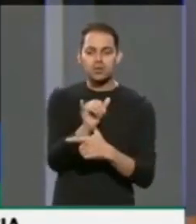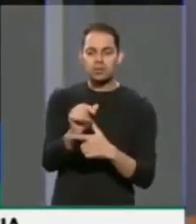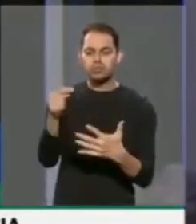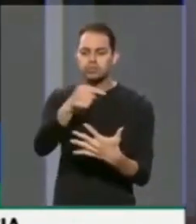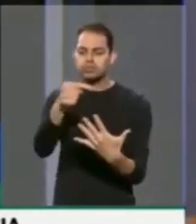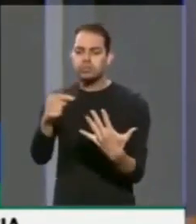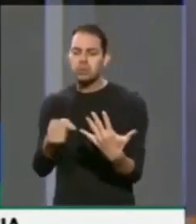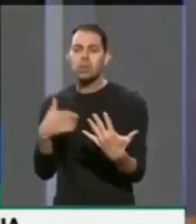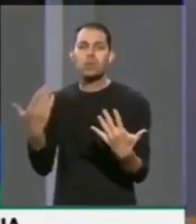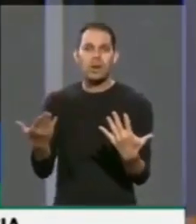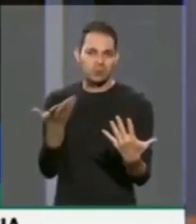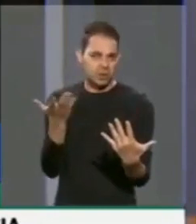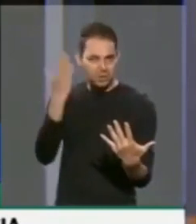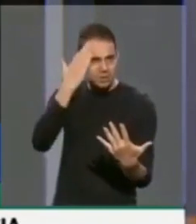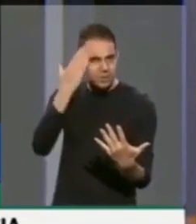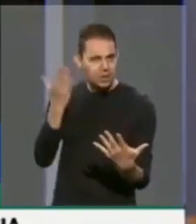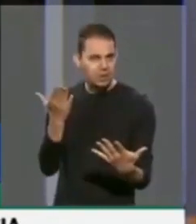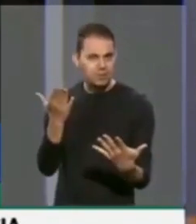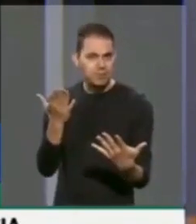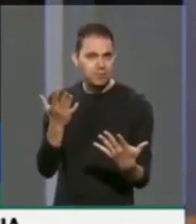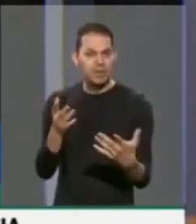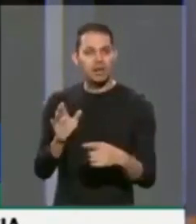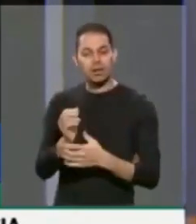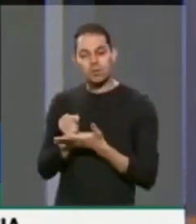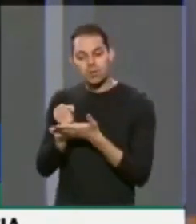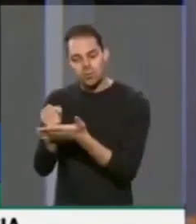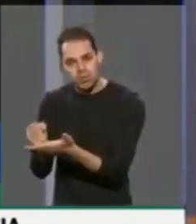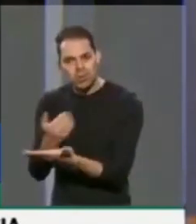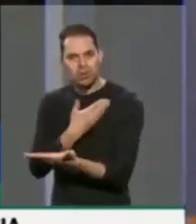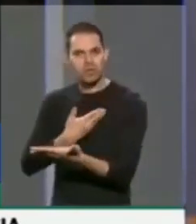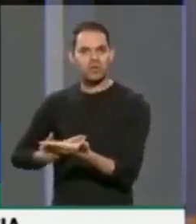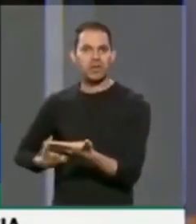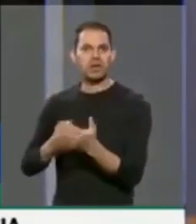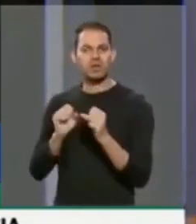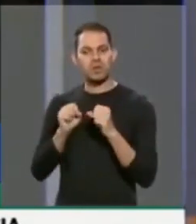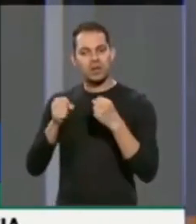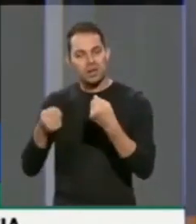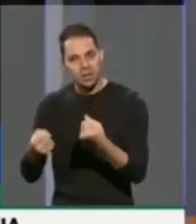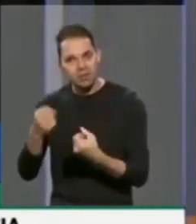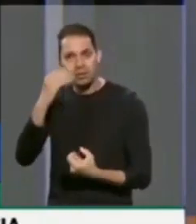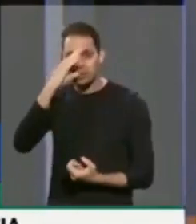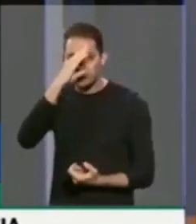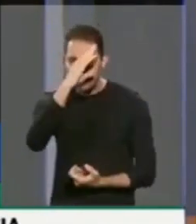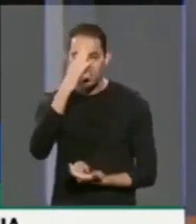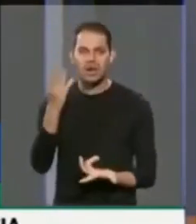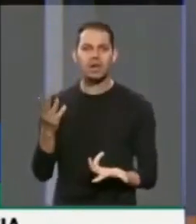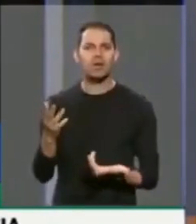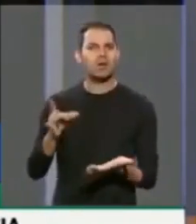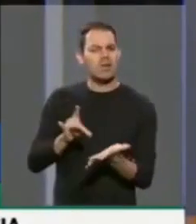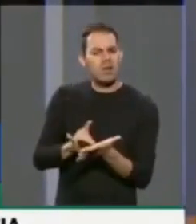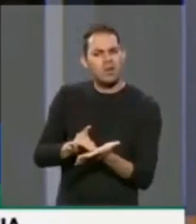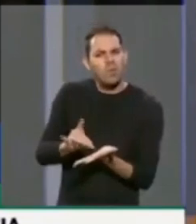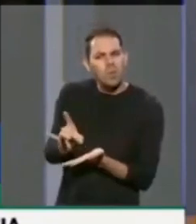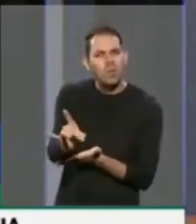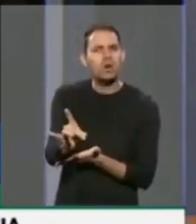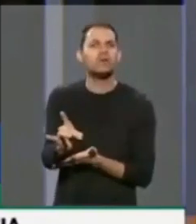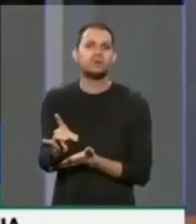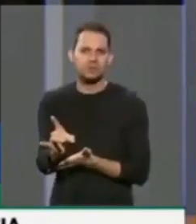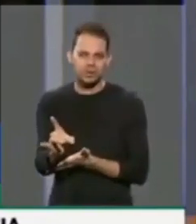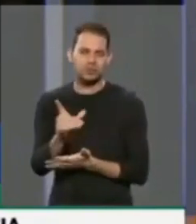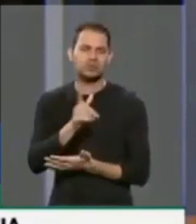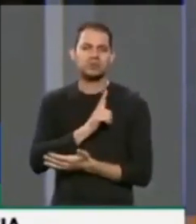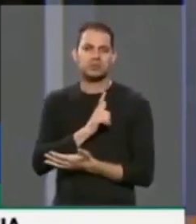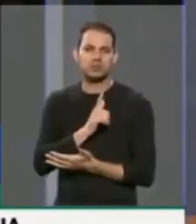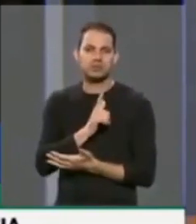atos são antidemocráticos. Atos pró-governo, atos em defesa do presidente Jair Bolsonaro, é óbvio que existem